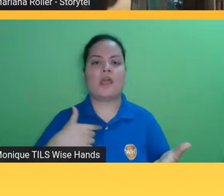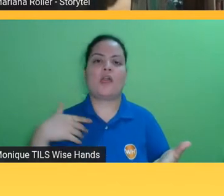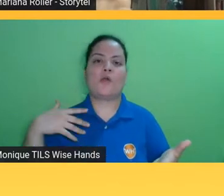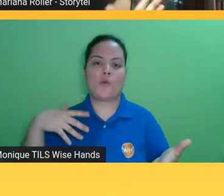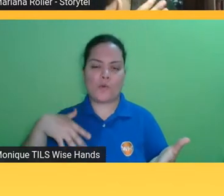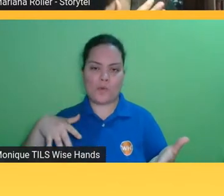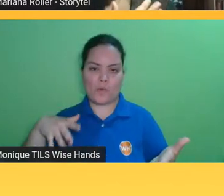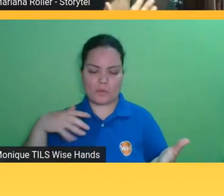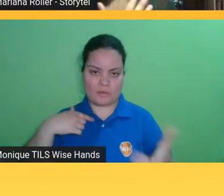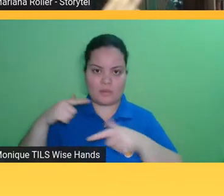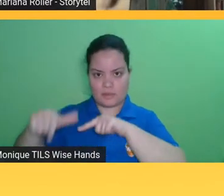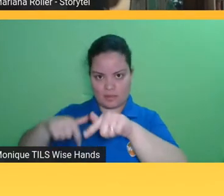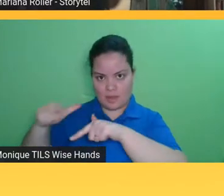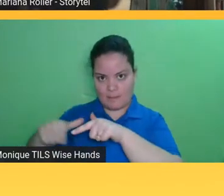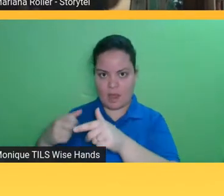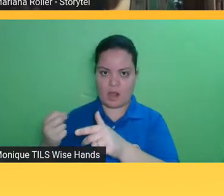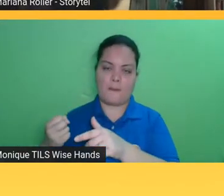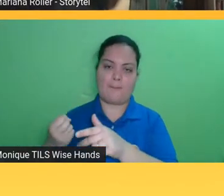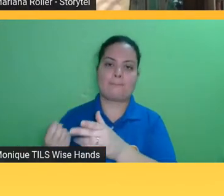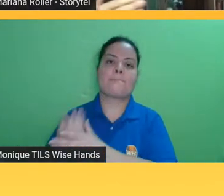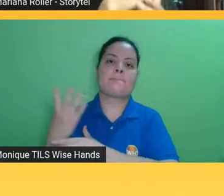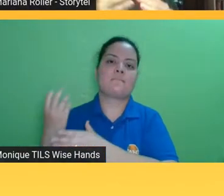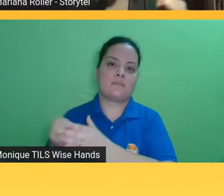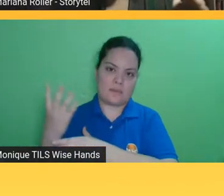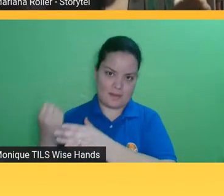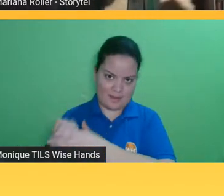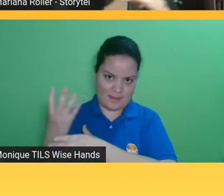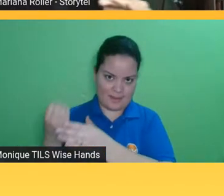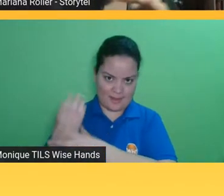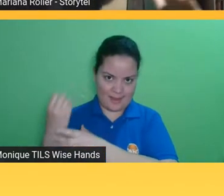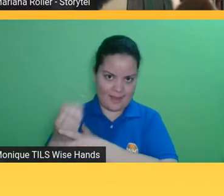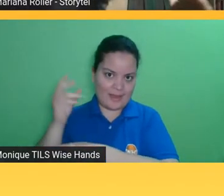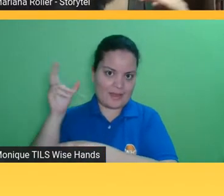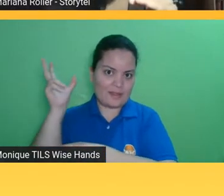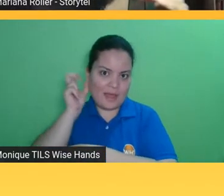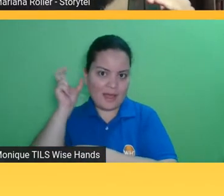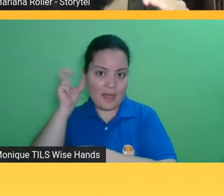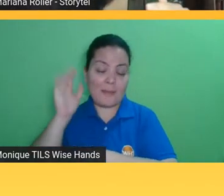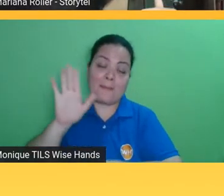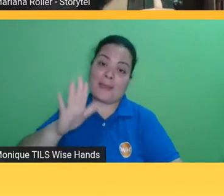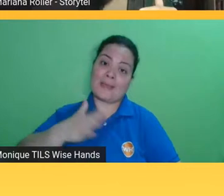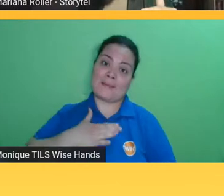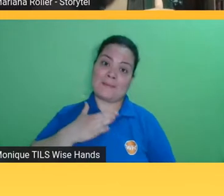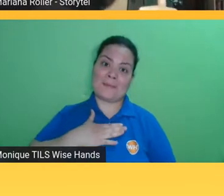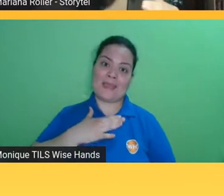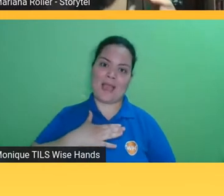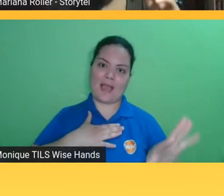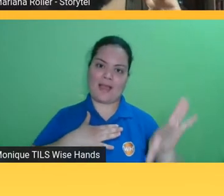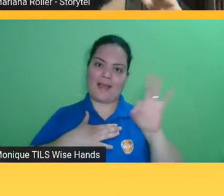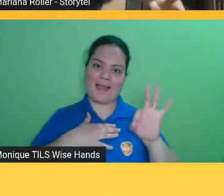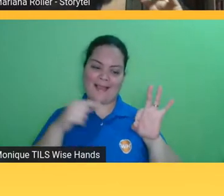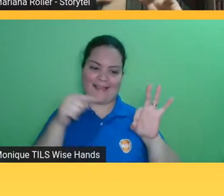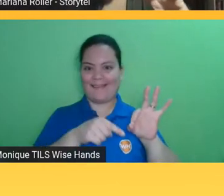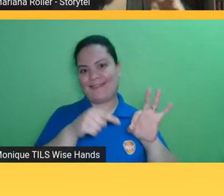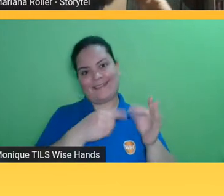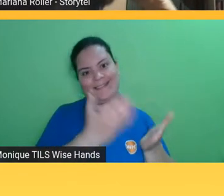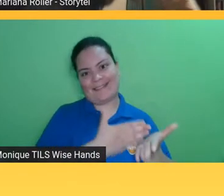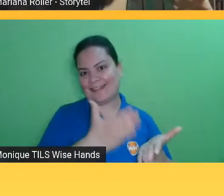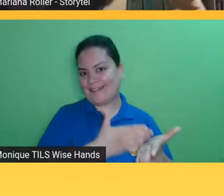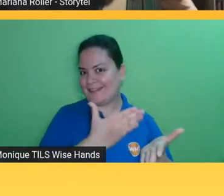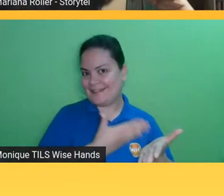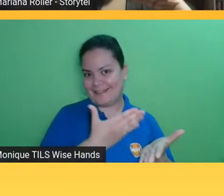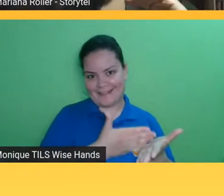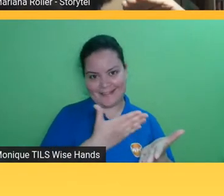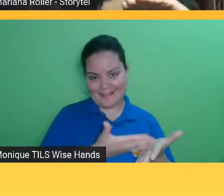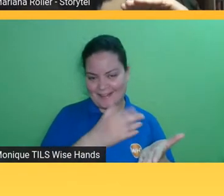a minha preferência é ler o livro físico porque é o que eu faço né a gente tá aqui a gente tá numa faixa etária de mais ou menos 40 anos a gente ainda a